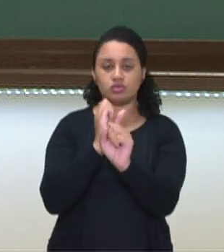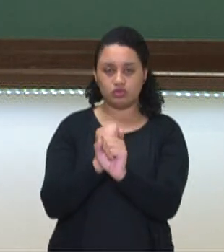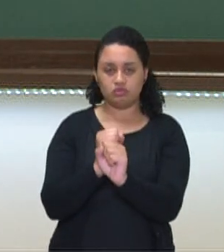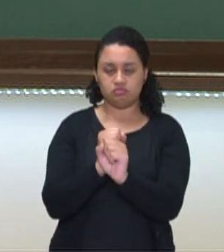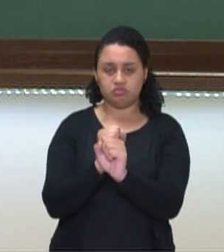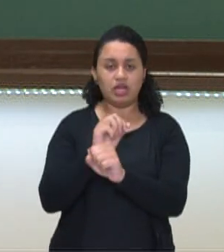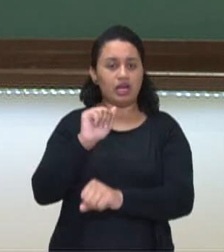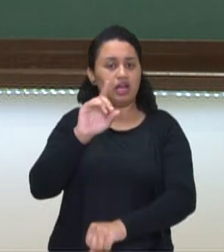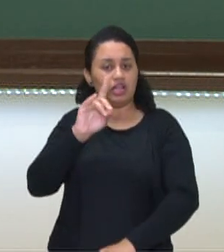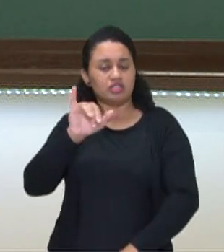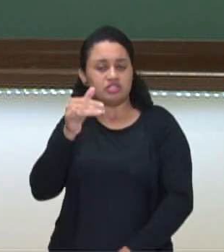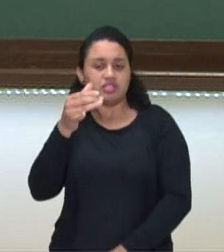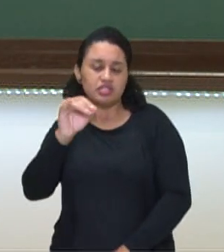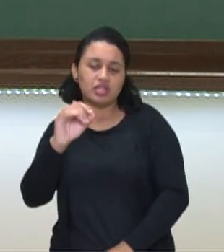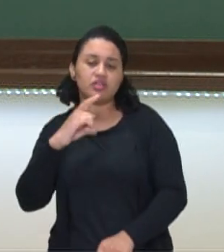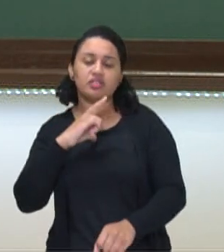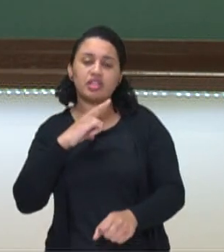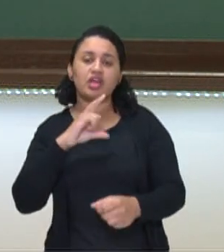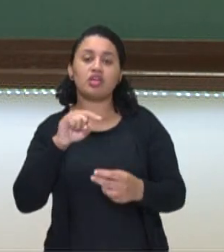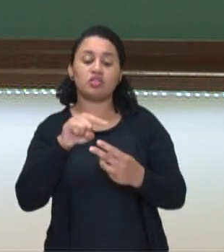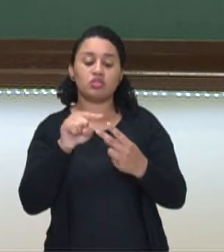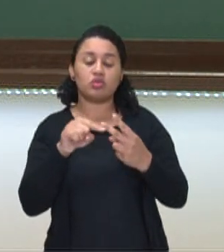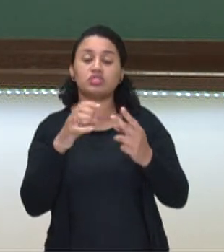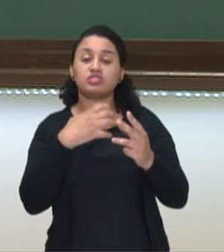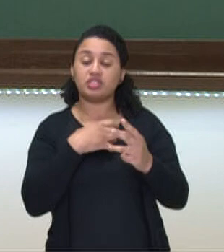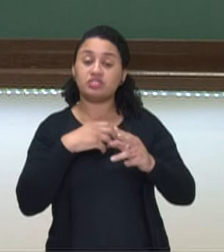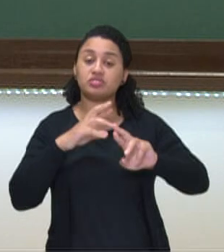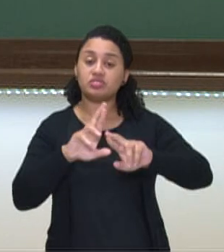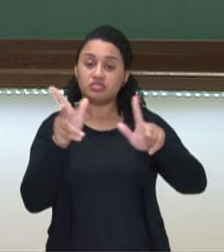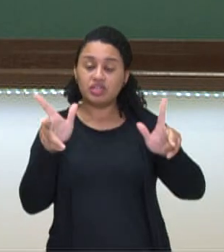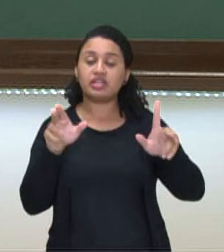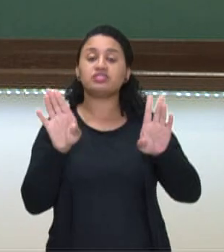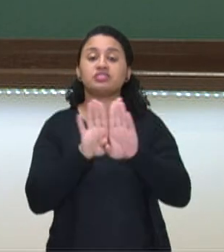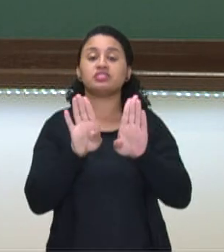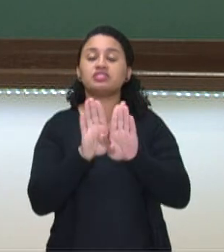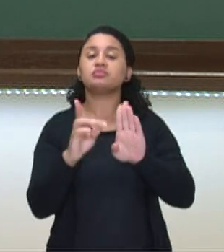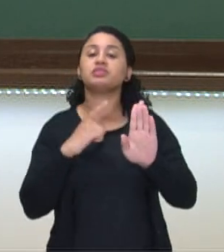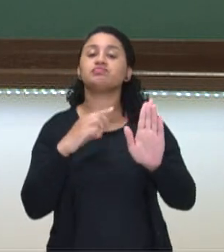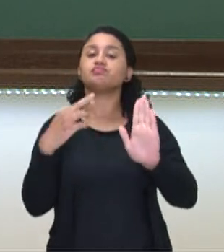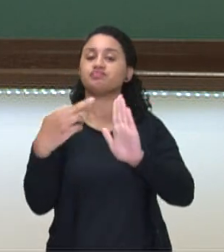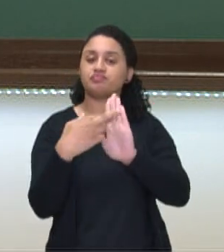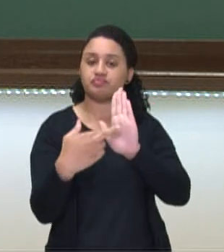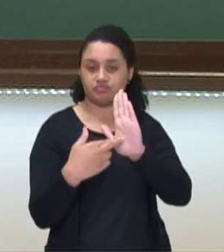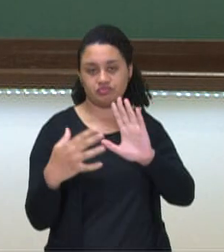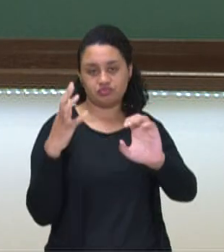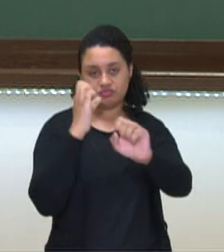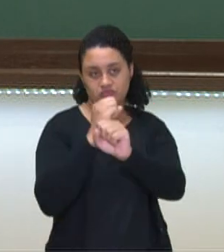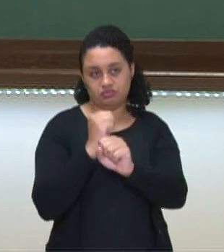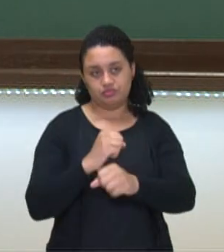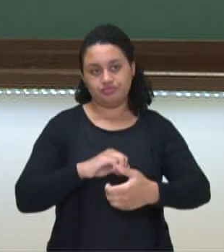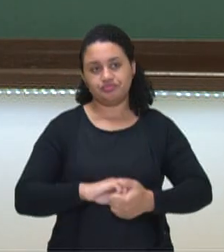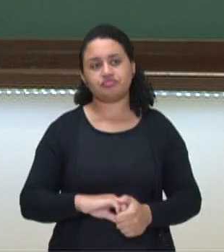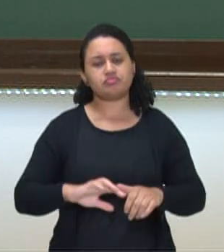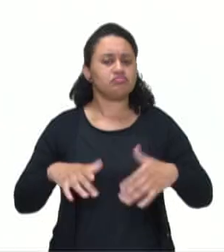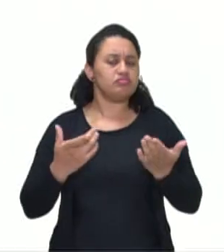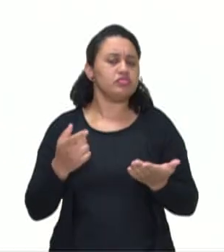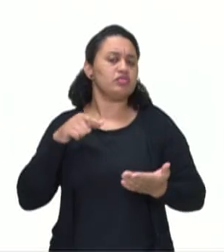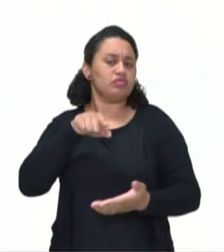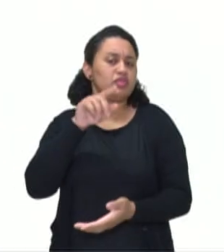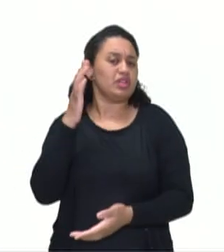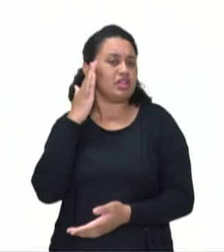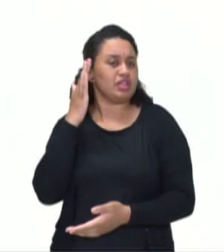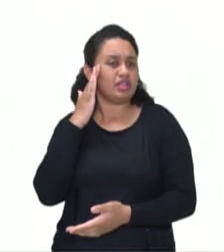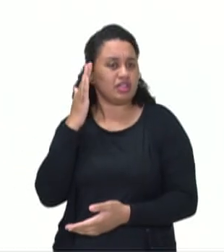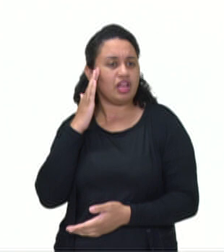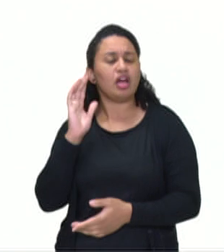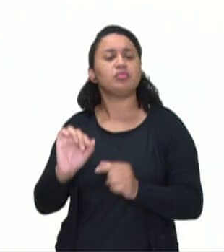dois jeitos diferentes de resolver e vamos falar também sobre a propriedade da adição. Vamos ver então aqui. Vocês sabem